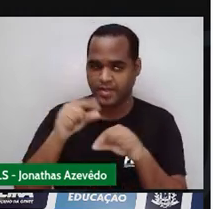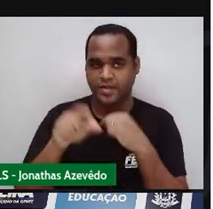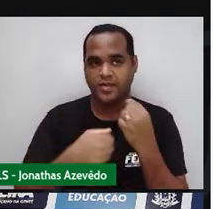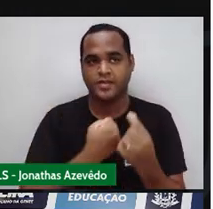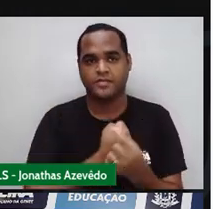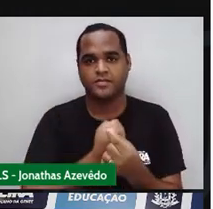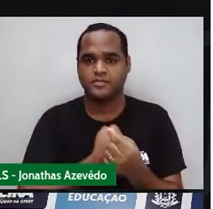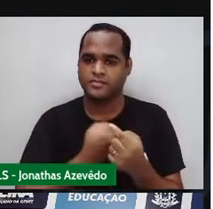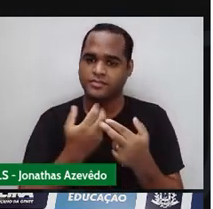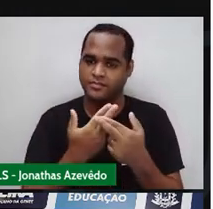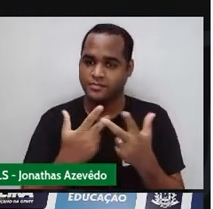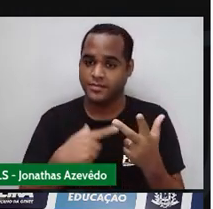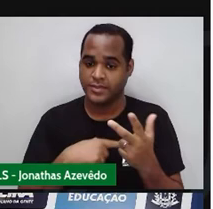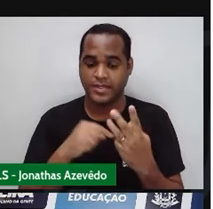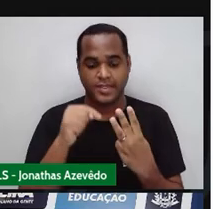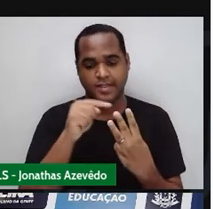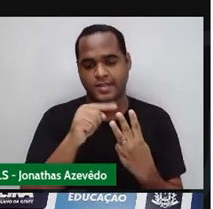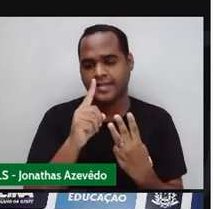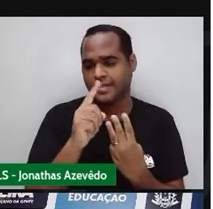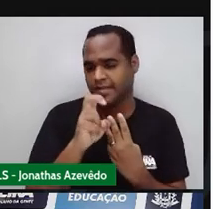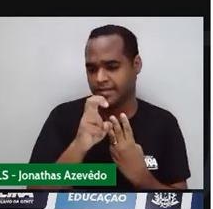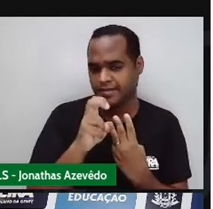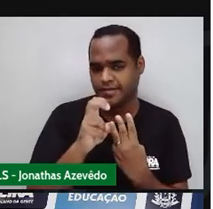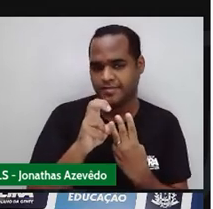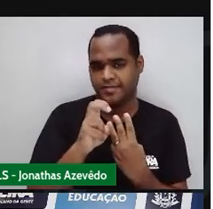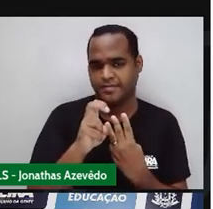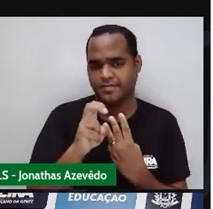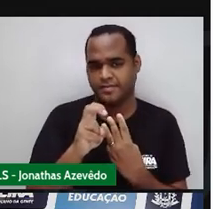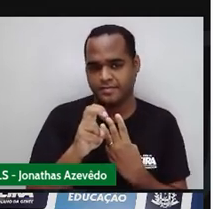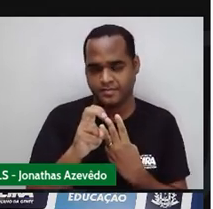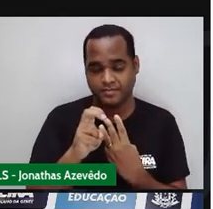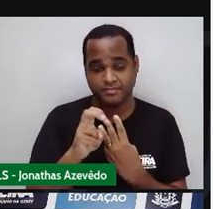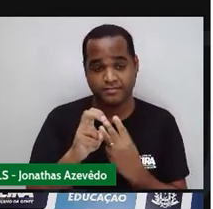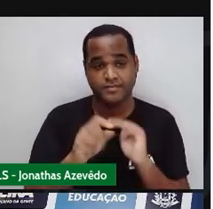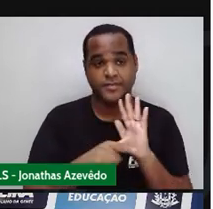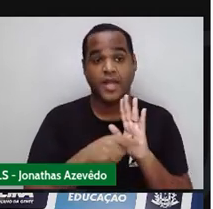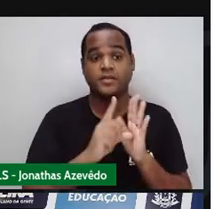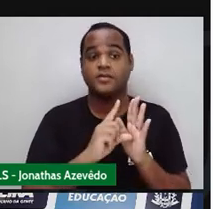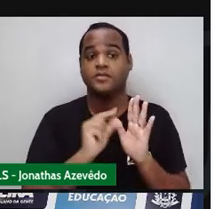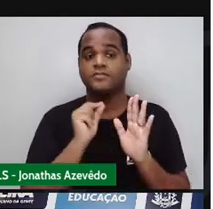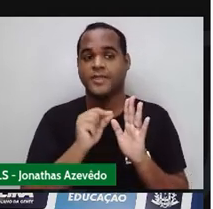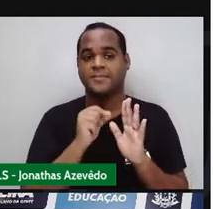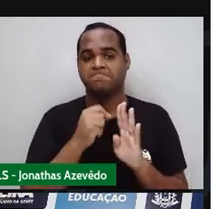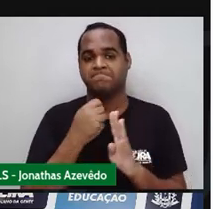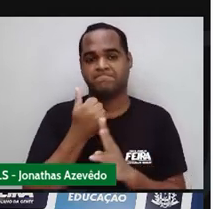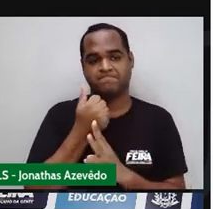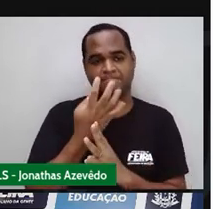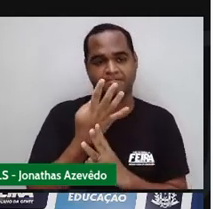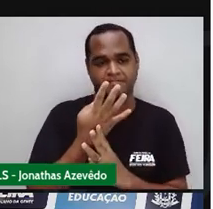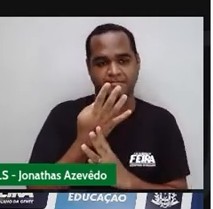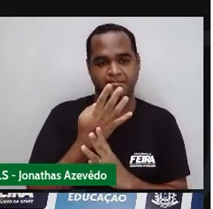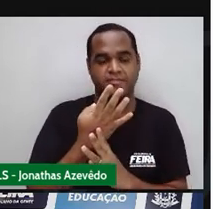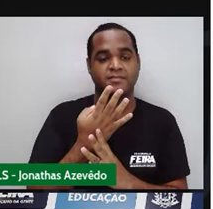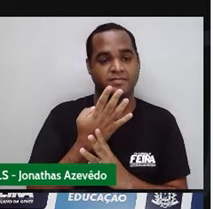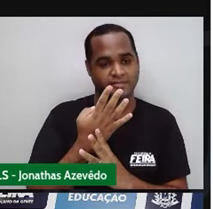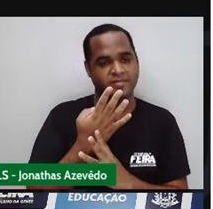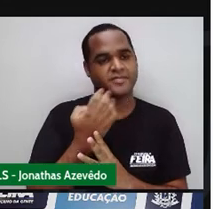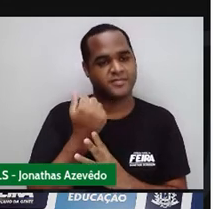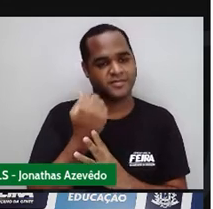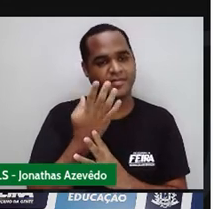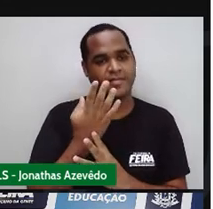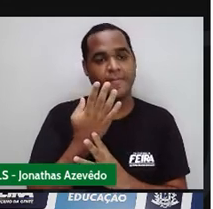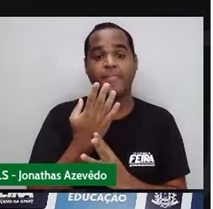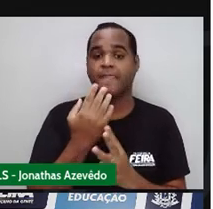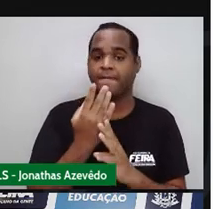O número do meio Foi o quinze O antecessor do quinze A gente sabe Que é o quatorze Mas como